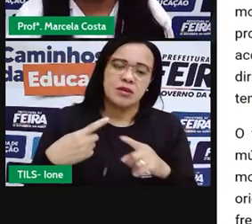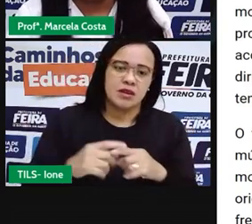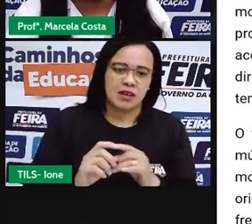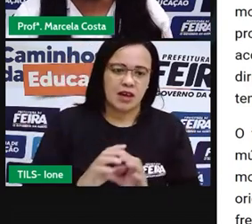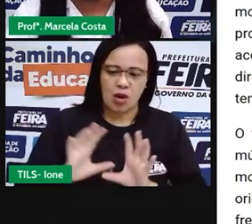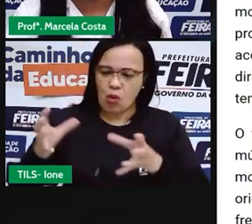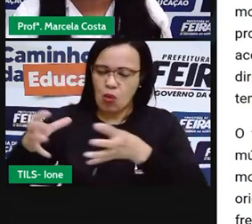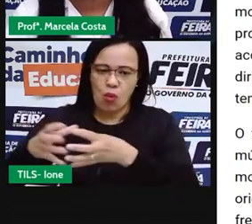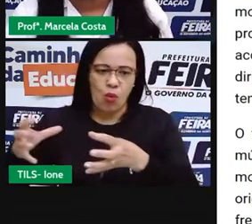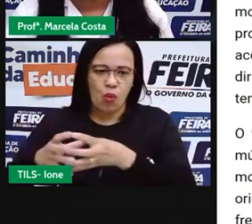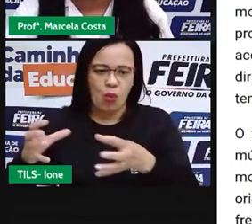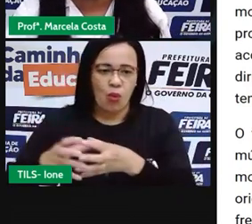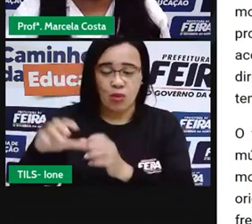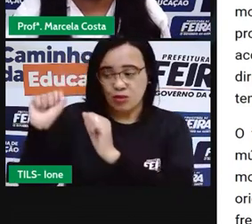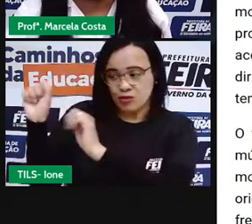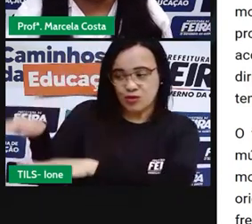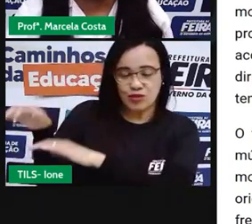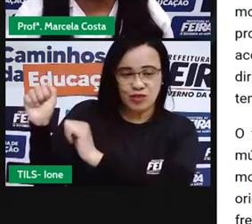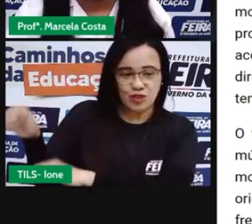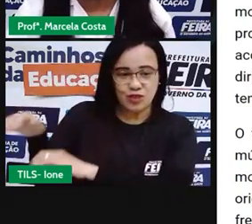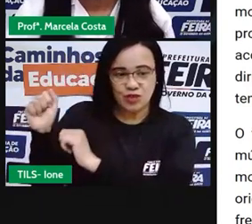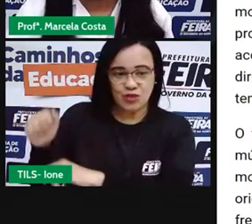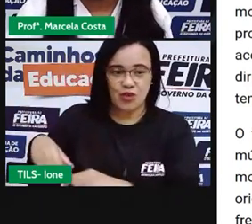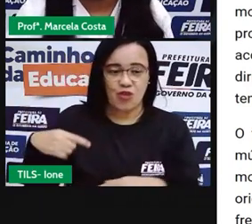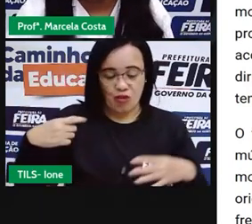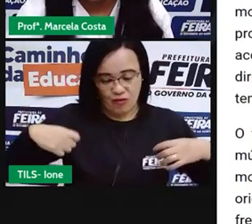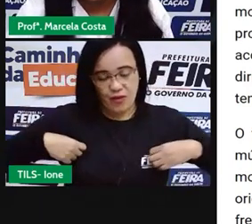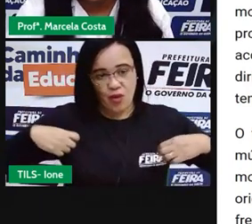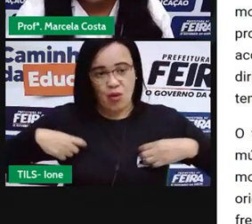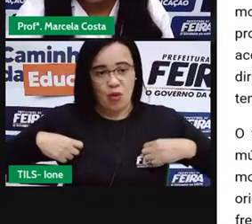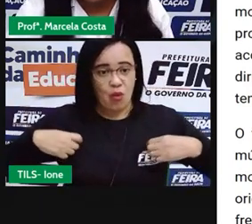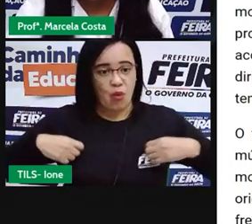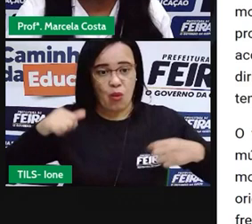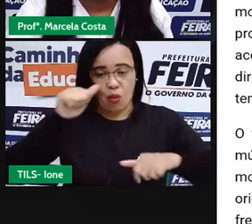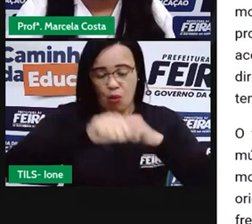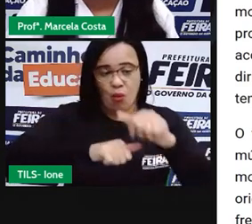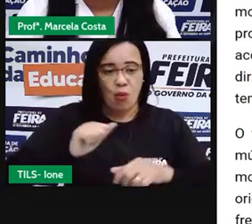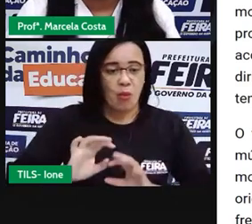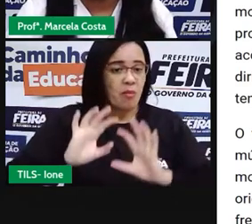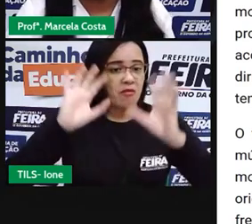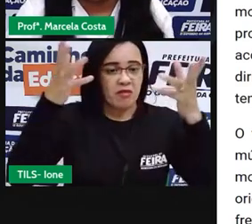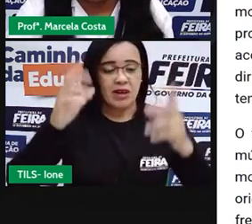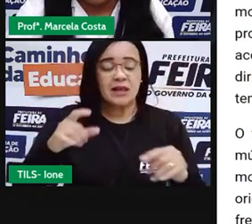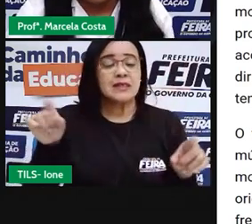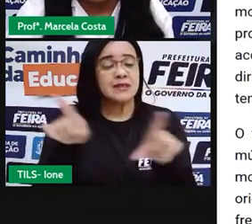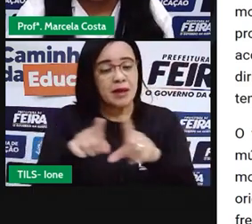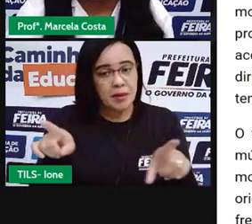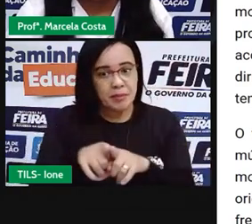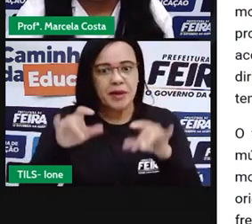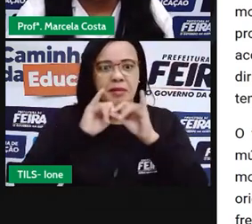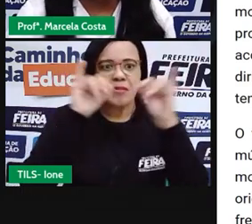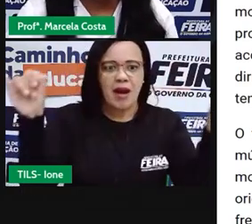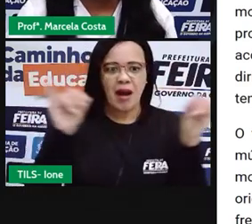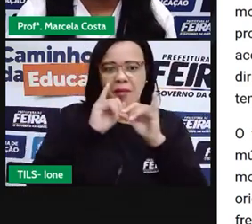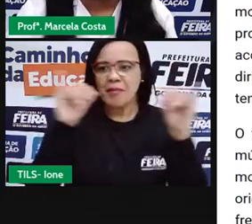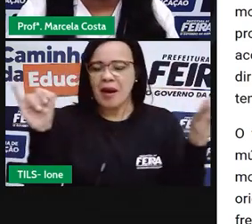até todos fantasiados em seus cavalos, percorriam anunciando mais uma festa